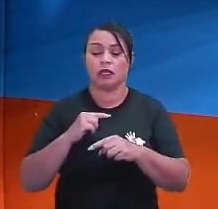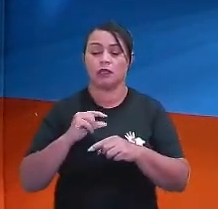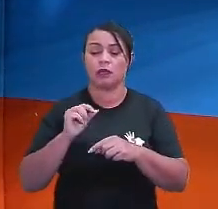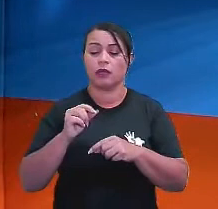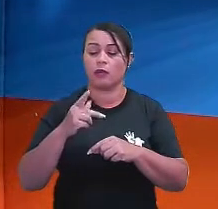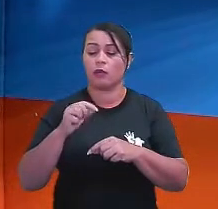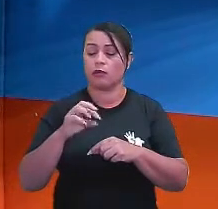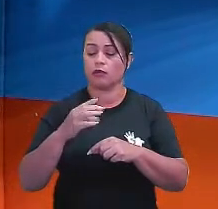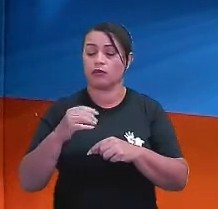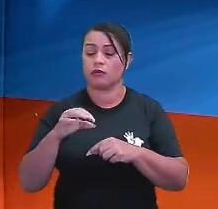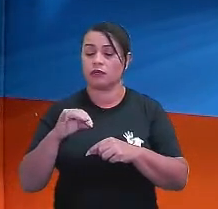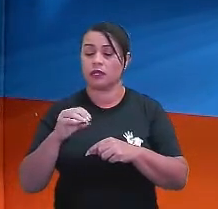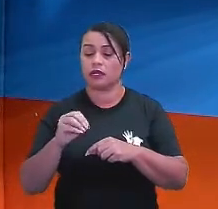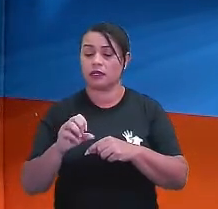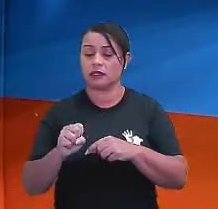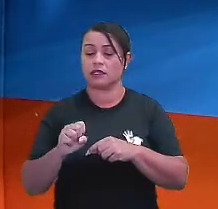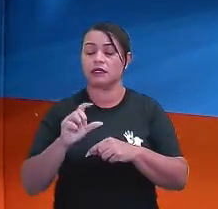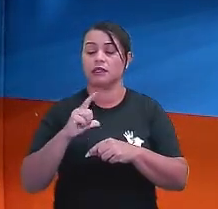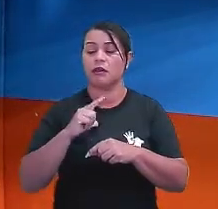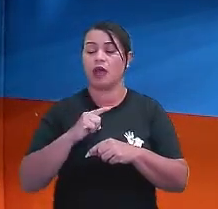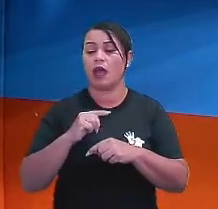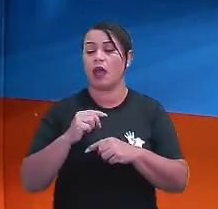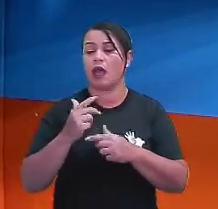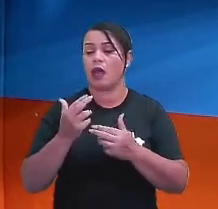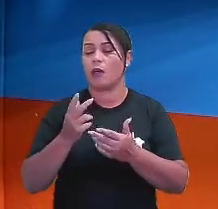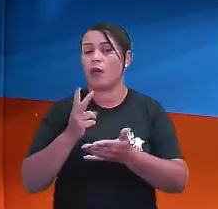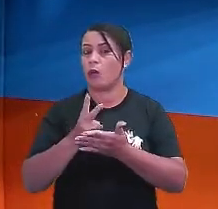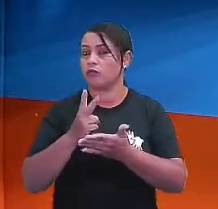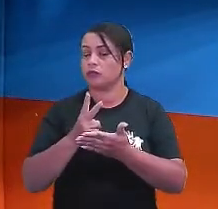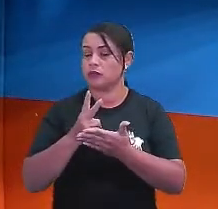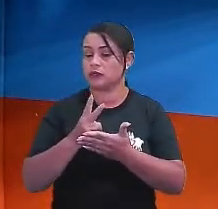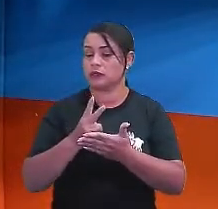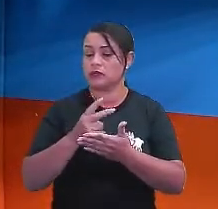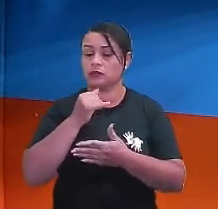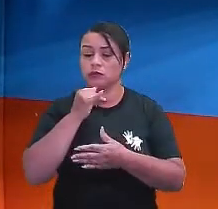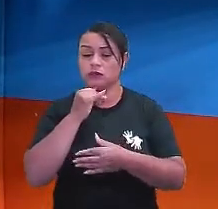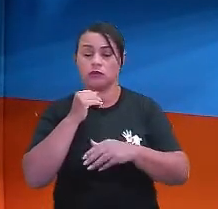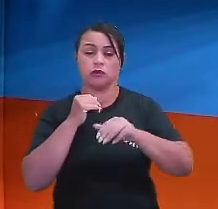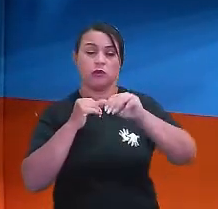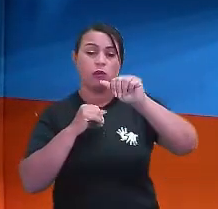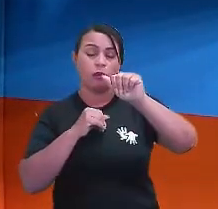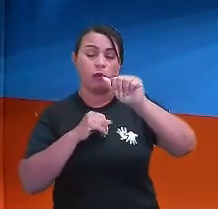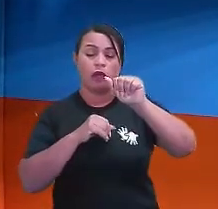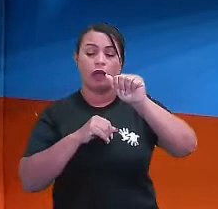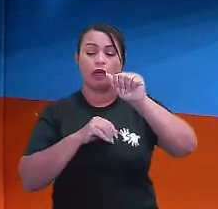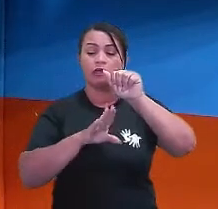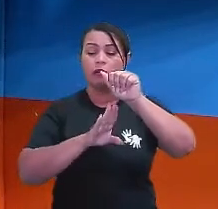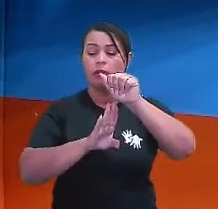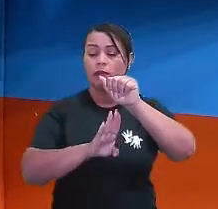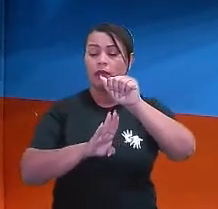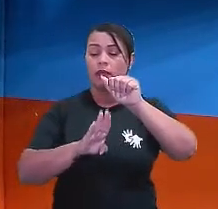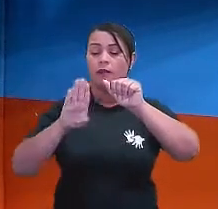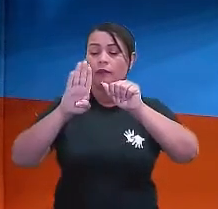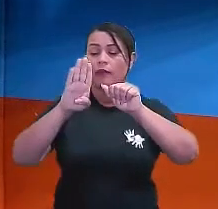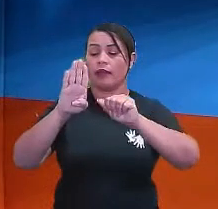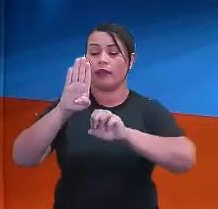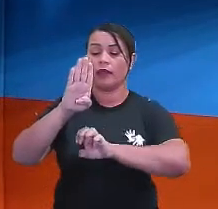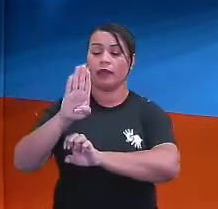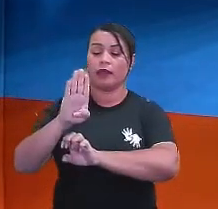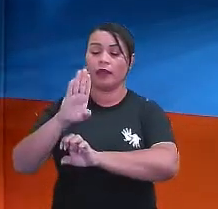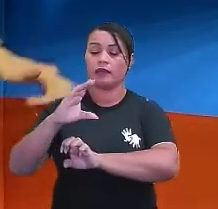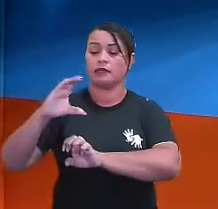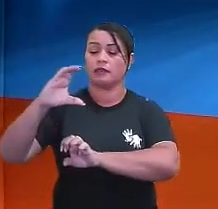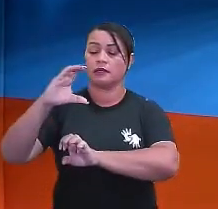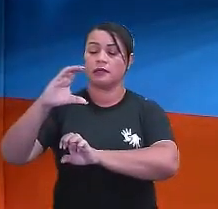então a razão entre os lados homólogos é uma constante. A está para D, assim como B está para E, assim